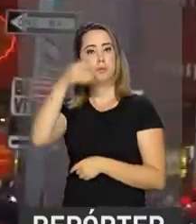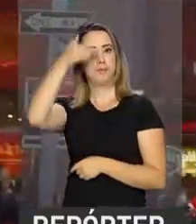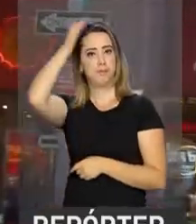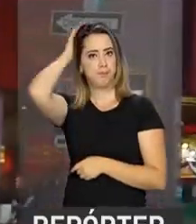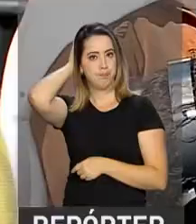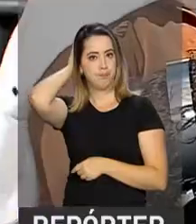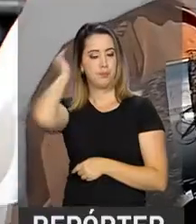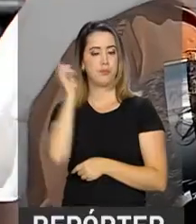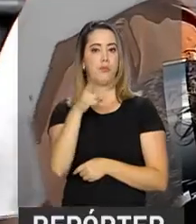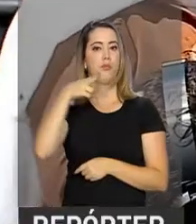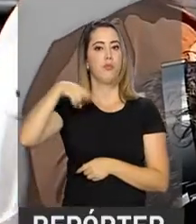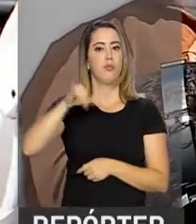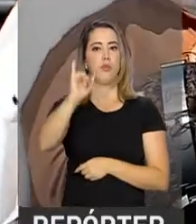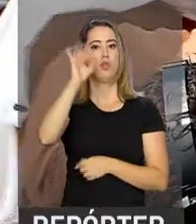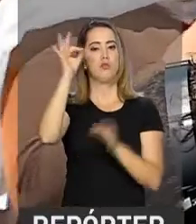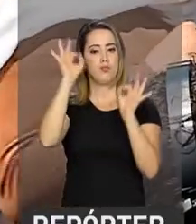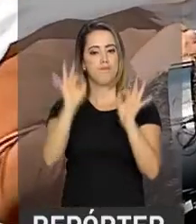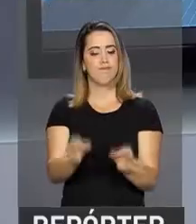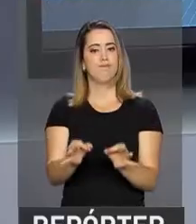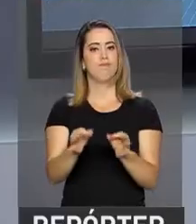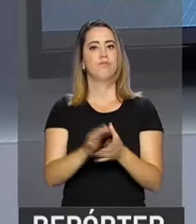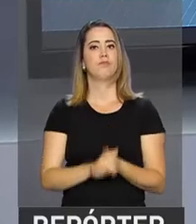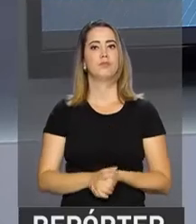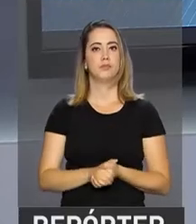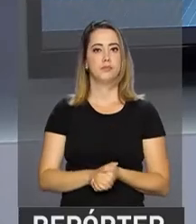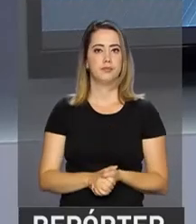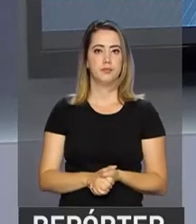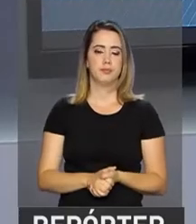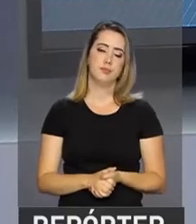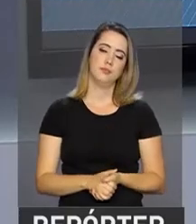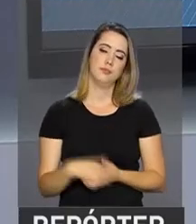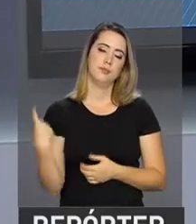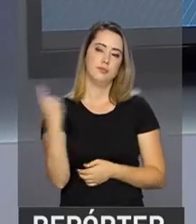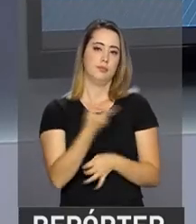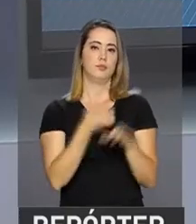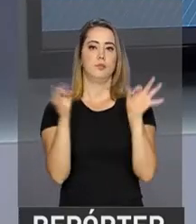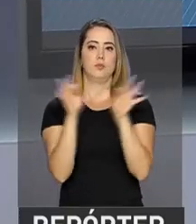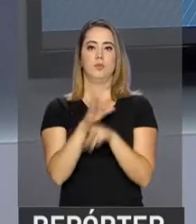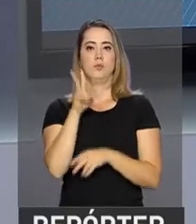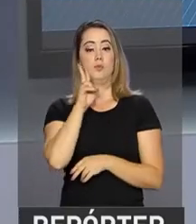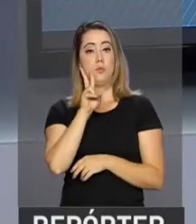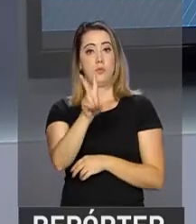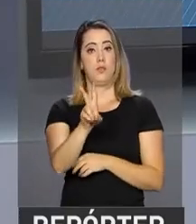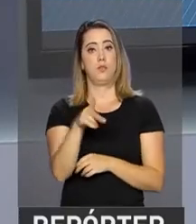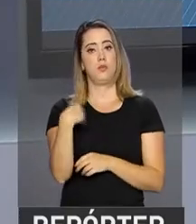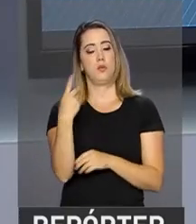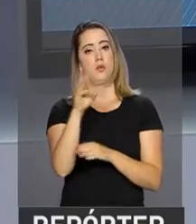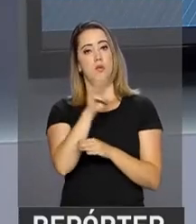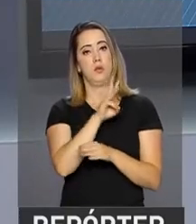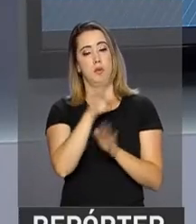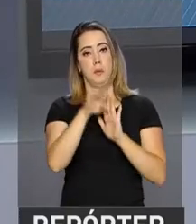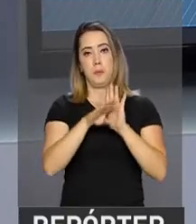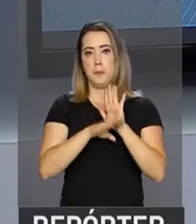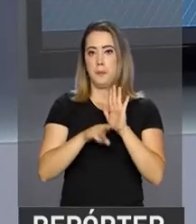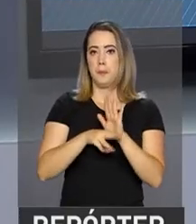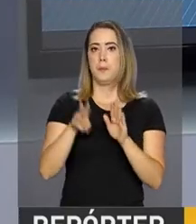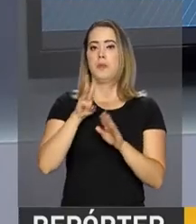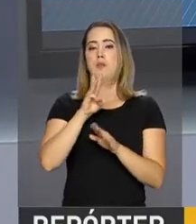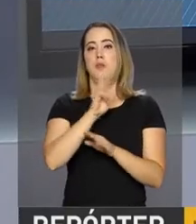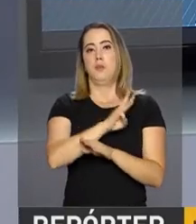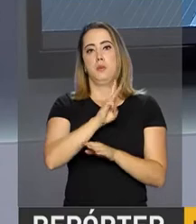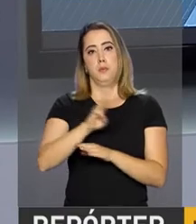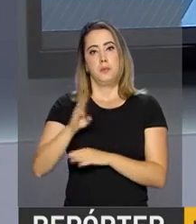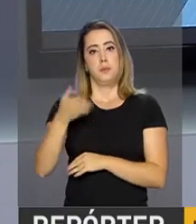Nova Iorque está pronta para ouvir. Nós ficamos por aqui. Você pode acompanhar a nossa programação pela internet,